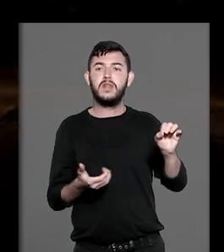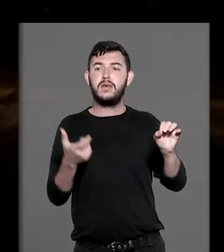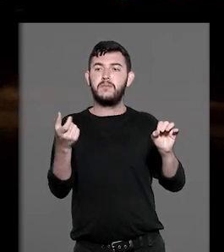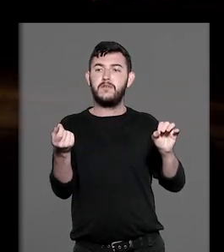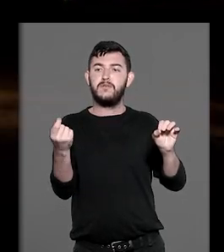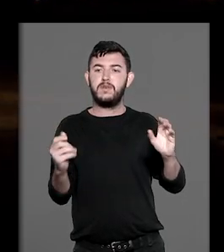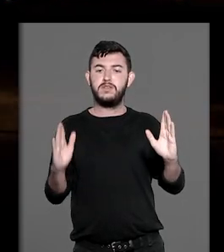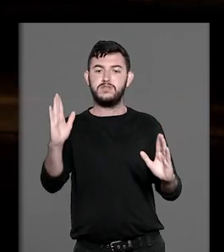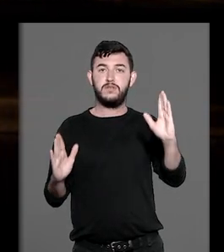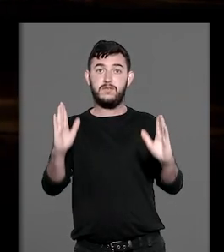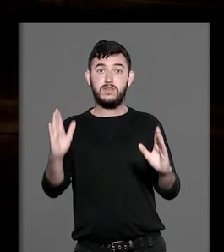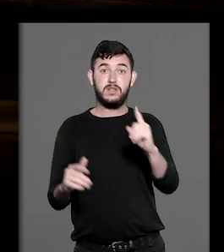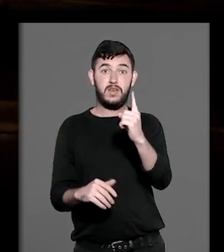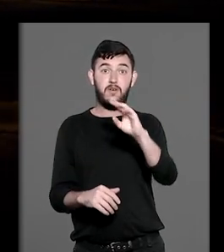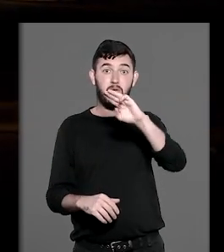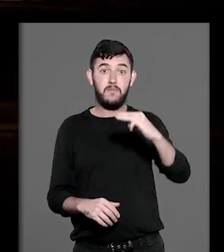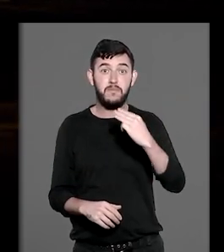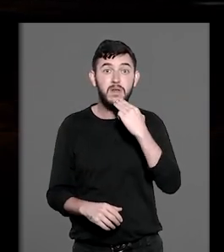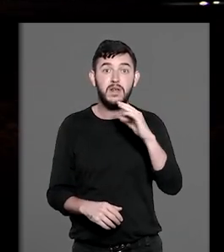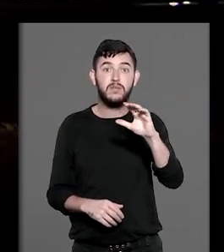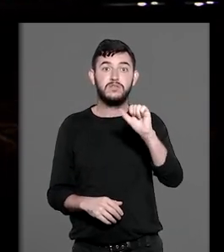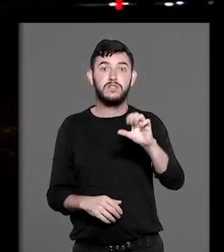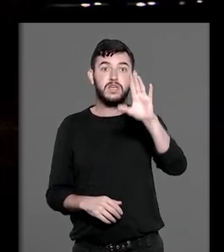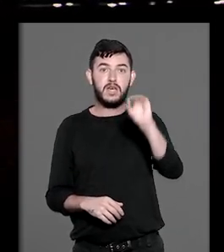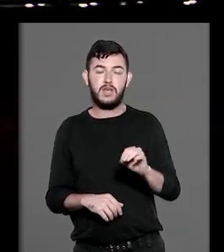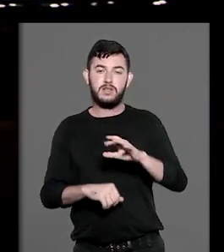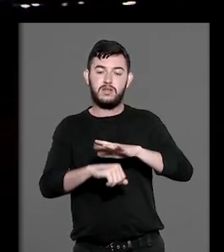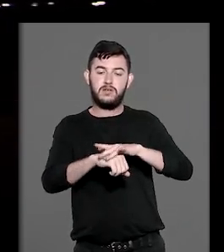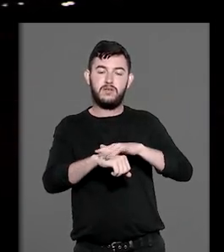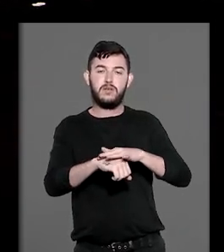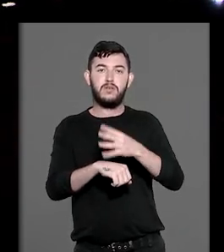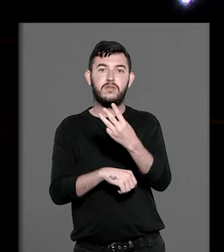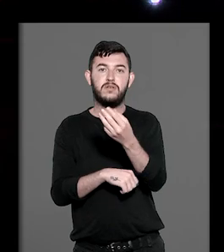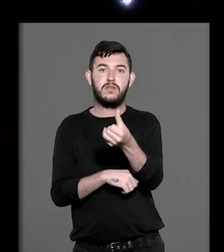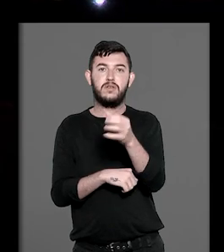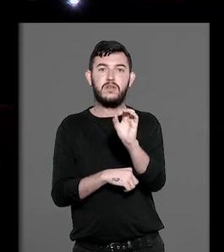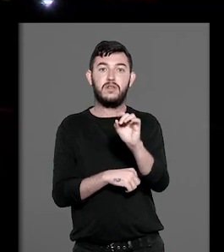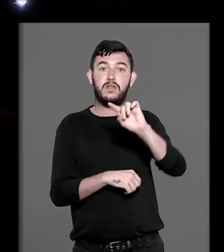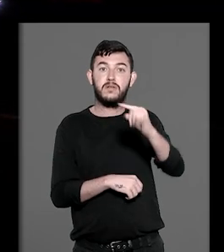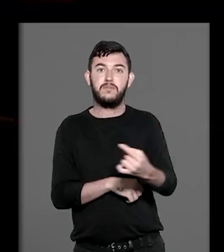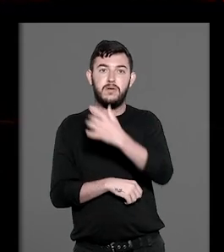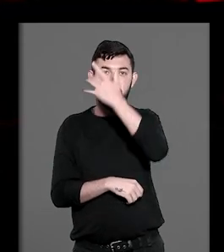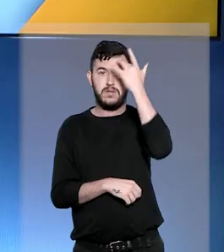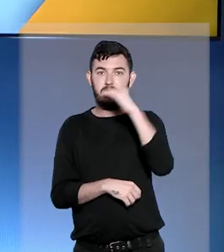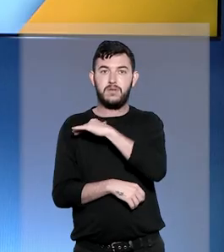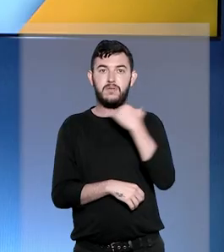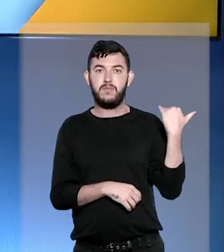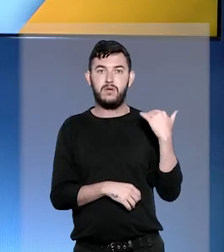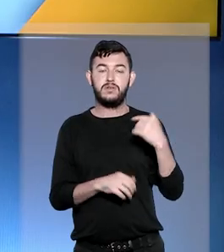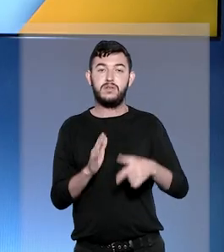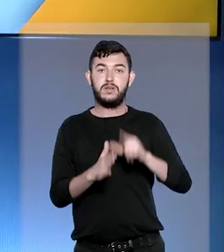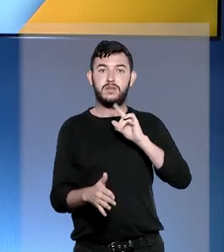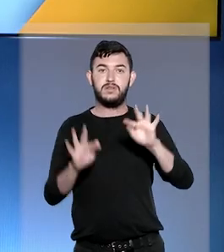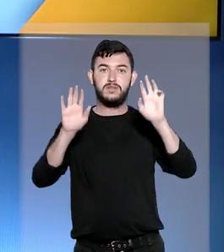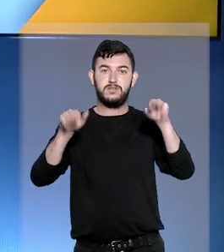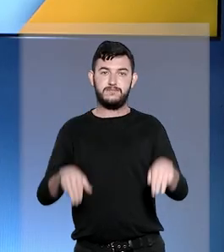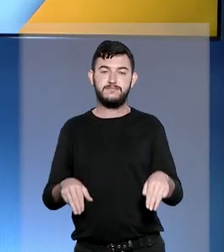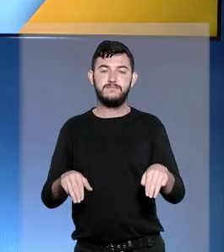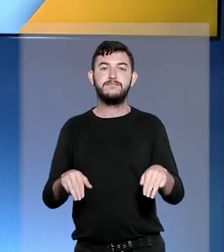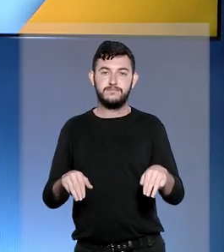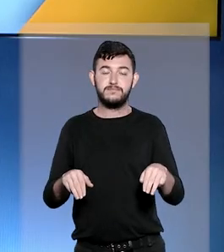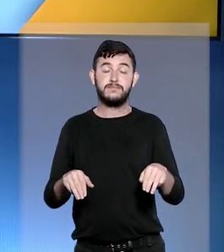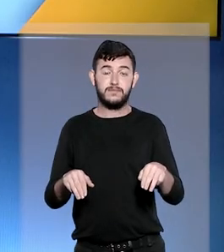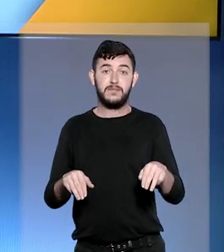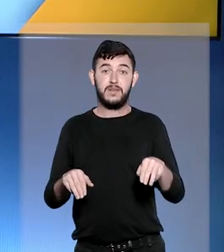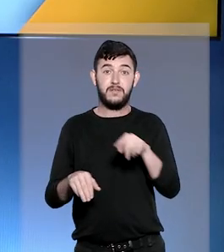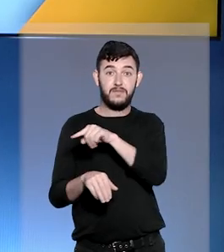de um milhão de casos da doença, com um total de 360 mil mortes. E antes de encerrar este